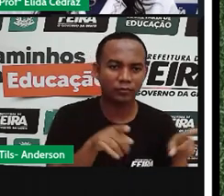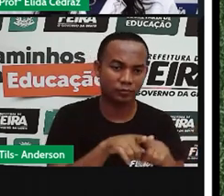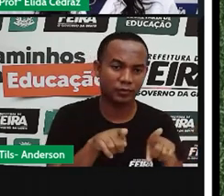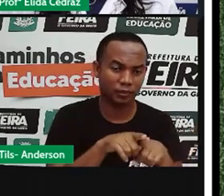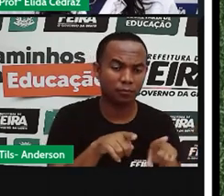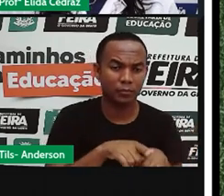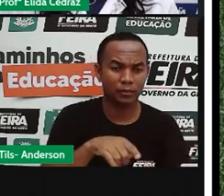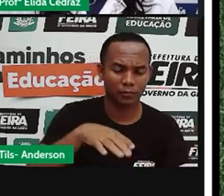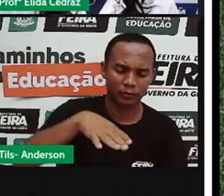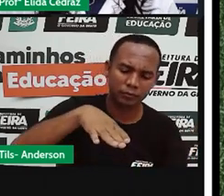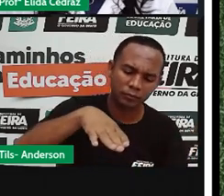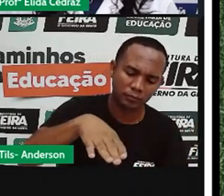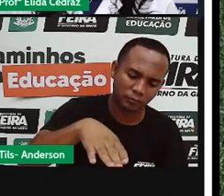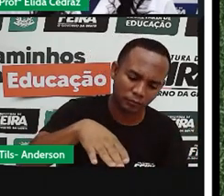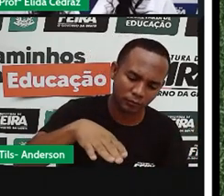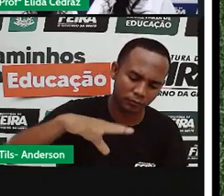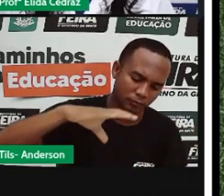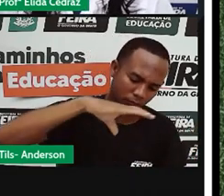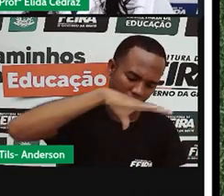convencionais.